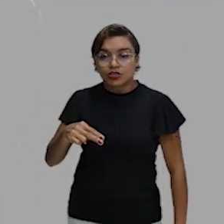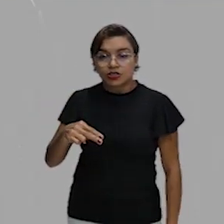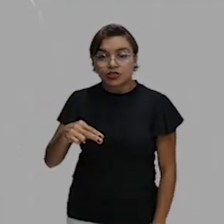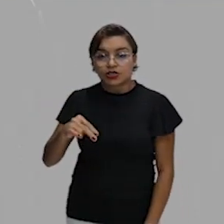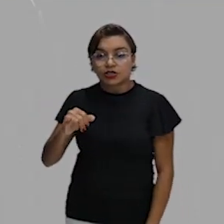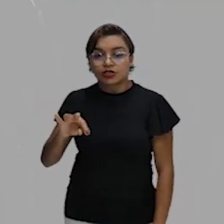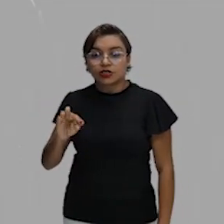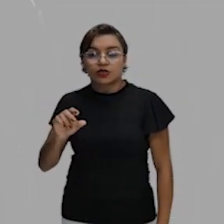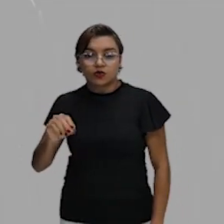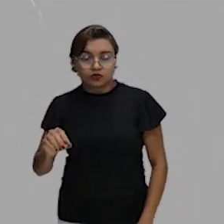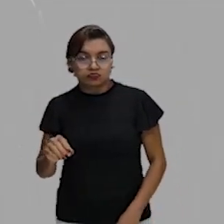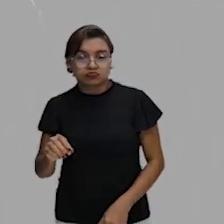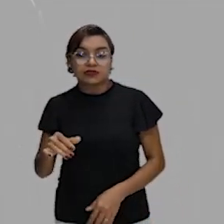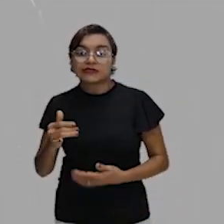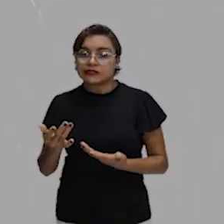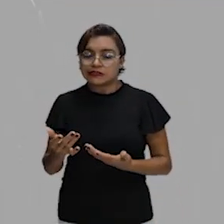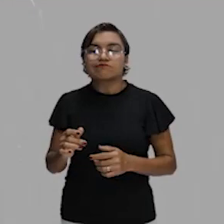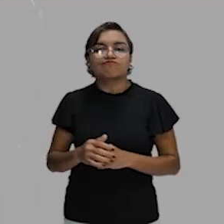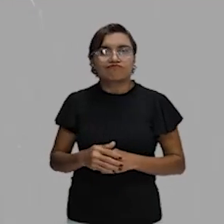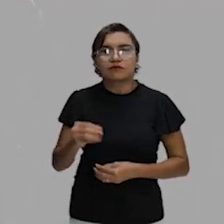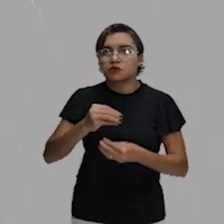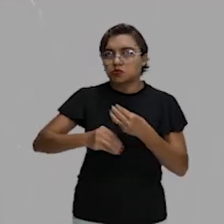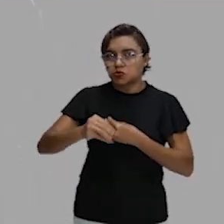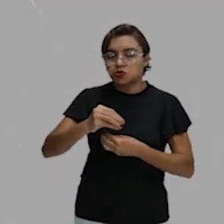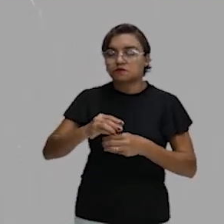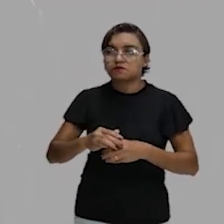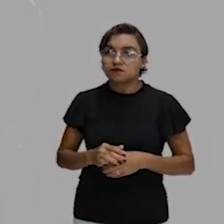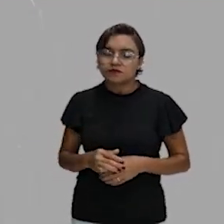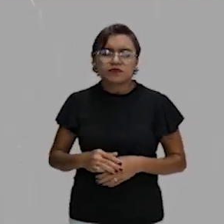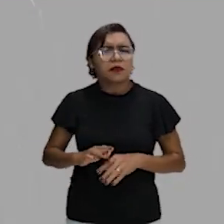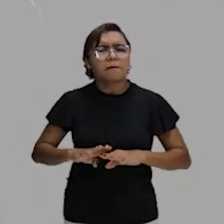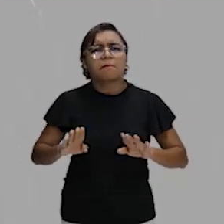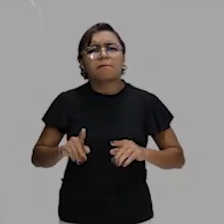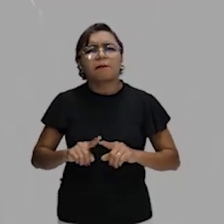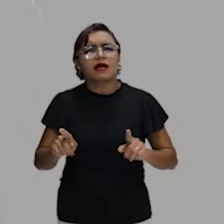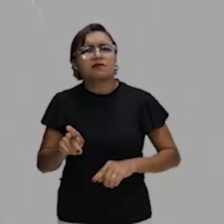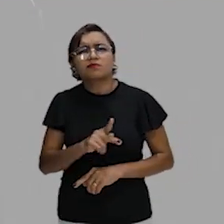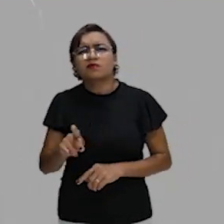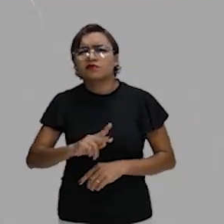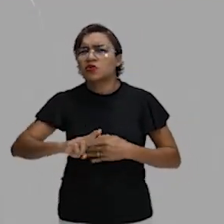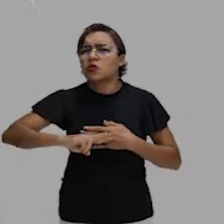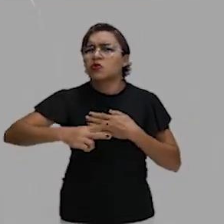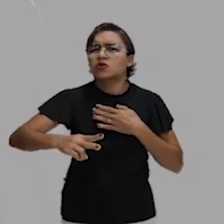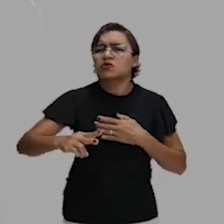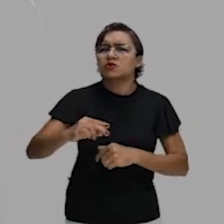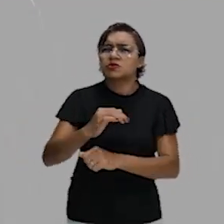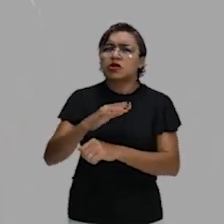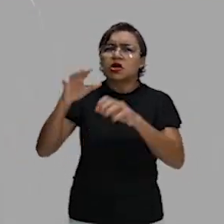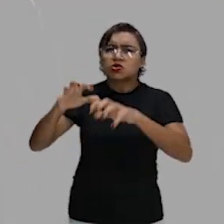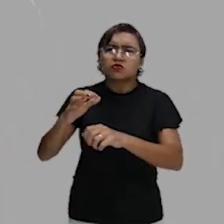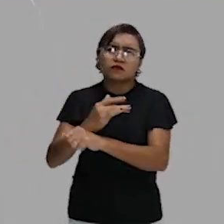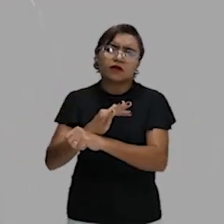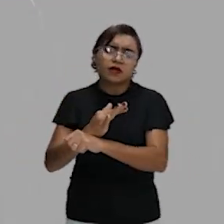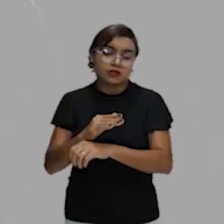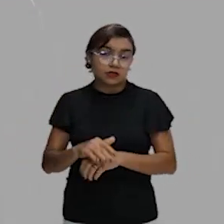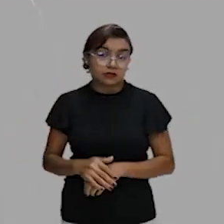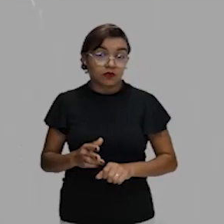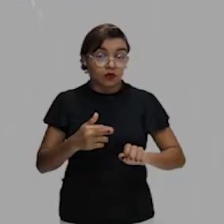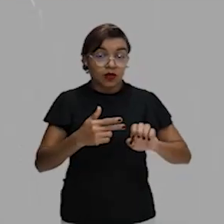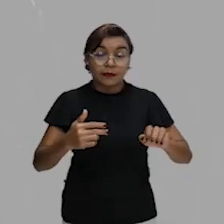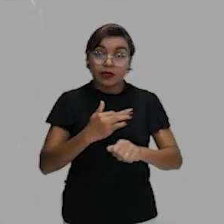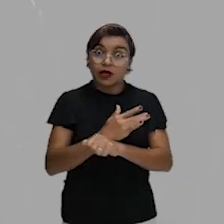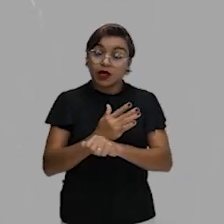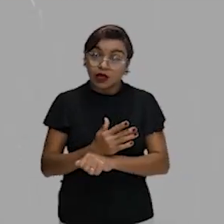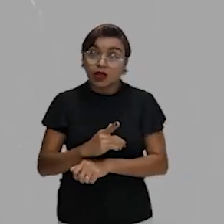como o dióxido de nitrogênio e o dióxido de enxofre. Marcos, qual é a consequência da chuva ácida? Ora, gente, um elemento ácido